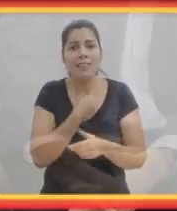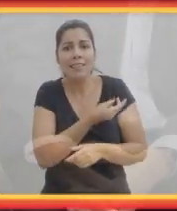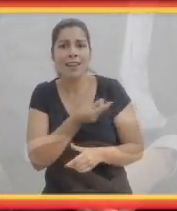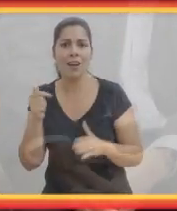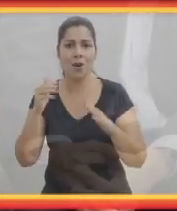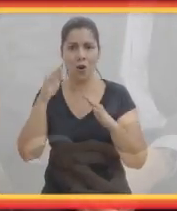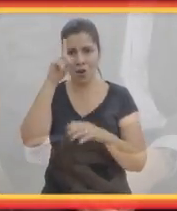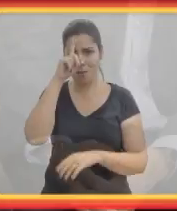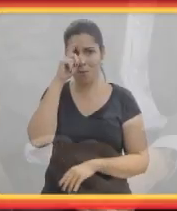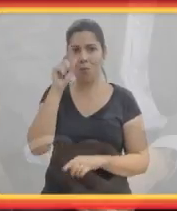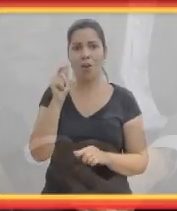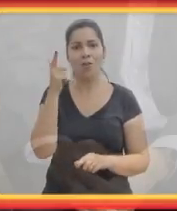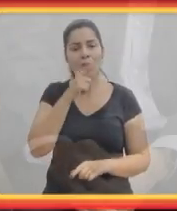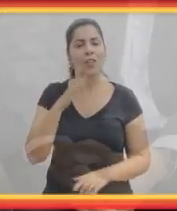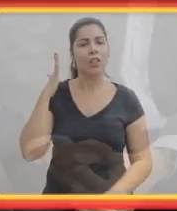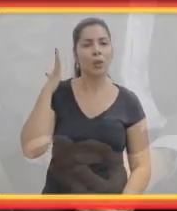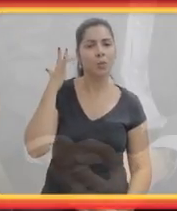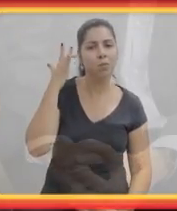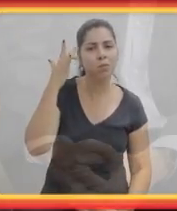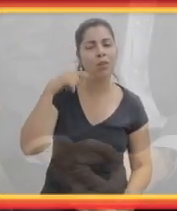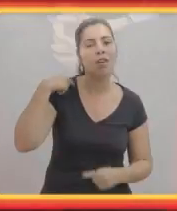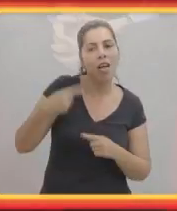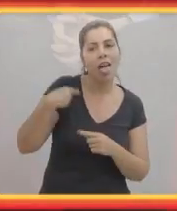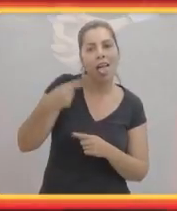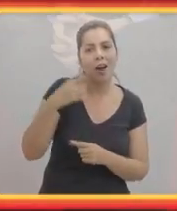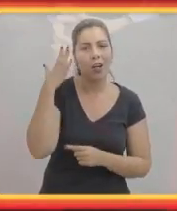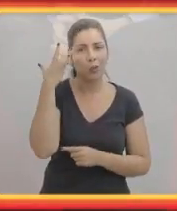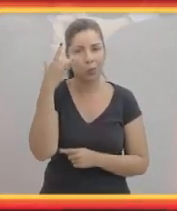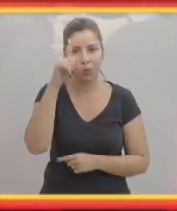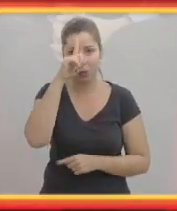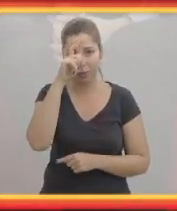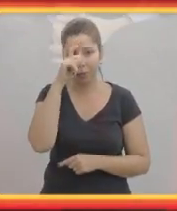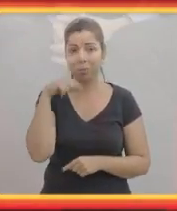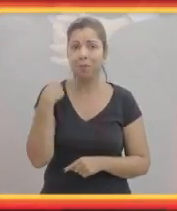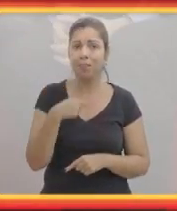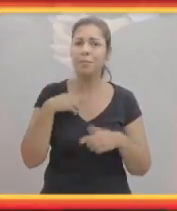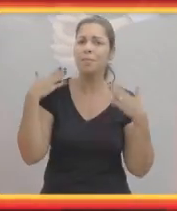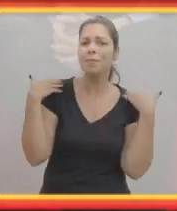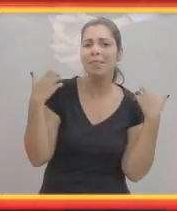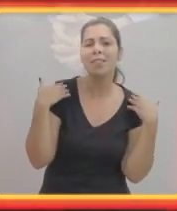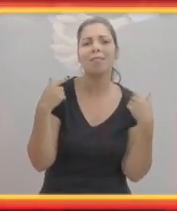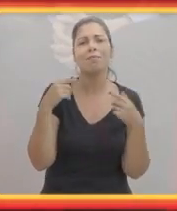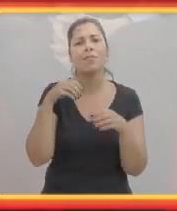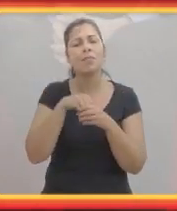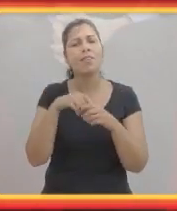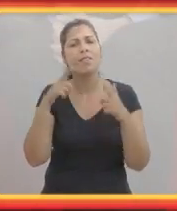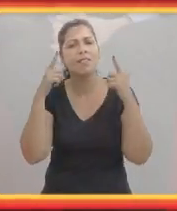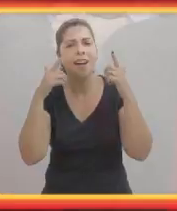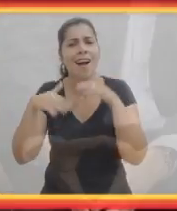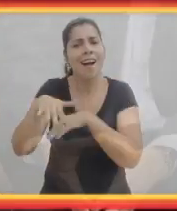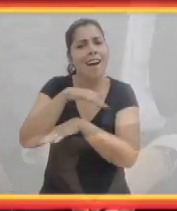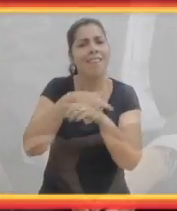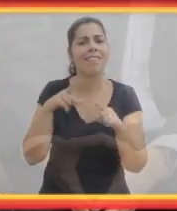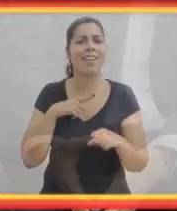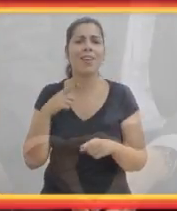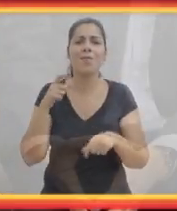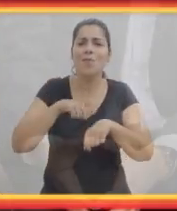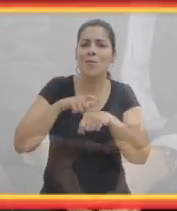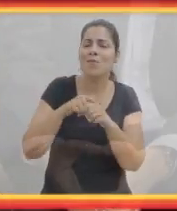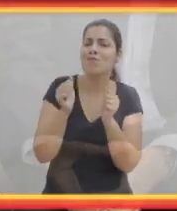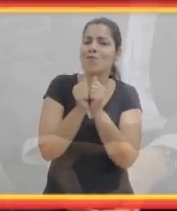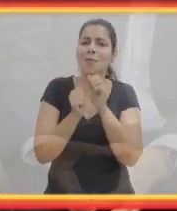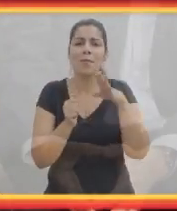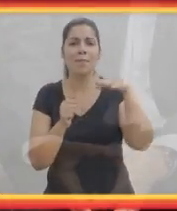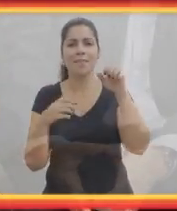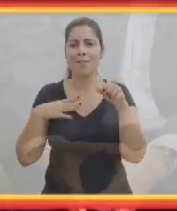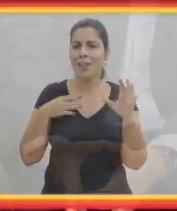aquela coisa de estar só no hospital. A gente sai do hospital, acabou a nossa rotina de hospital. E a gente passeia,